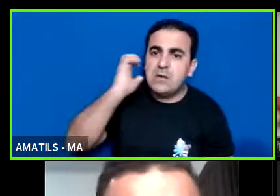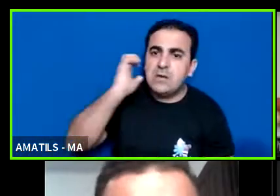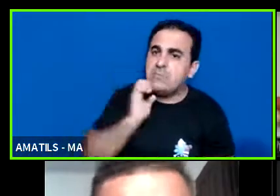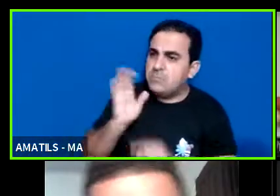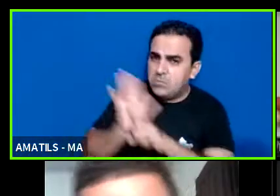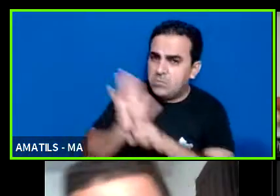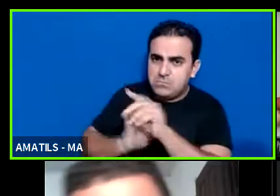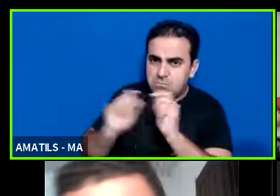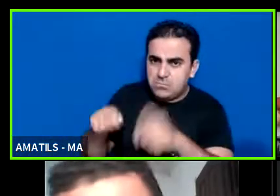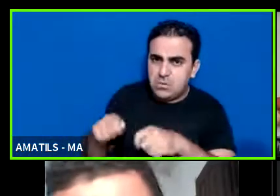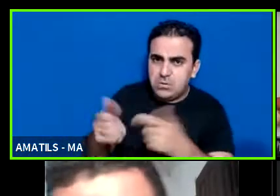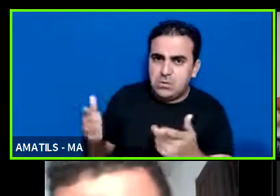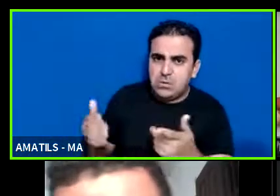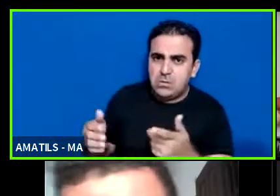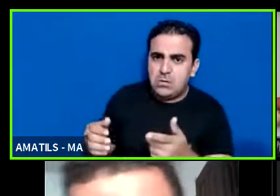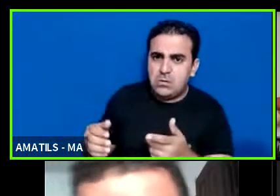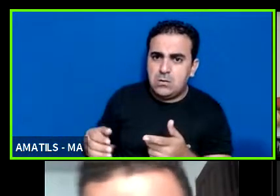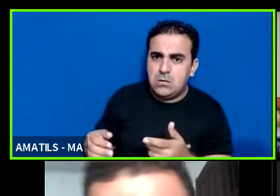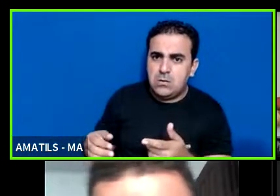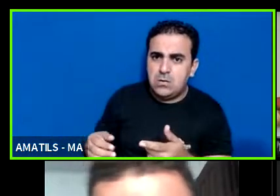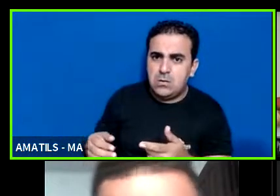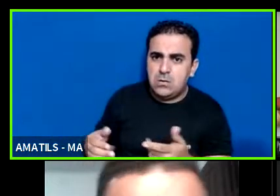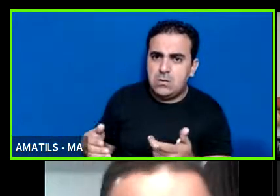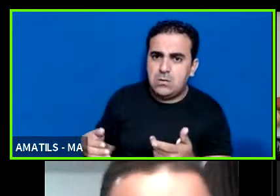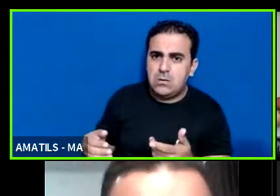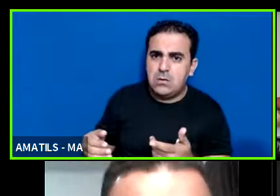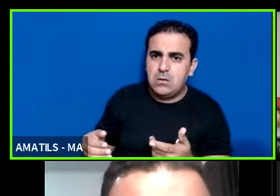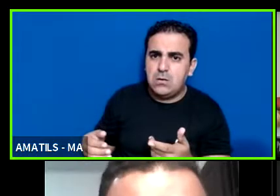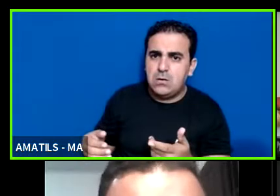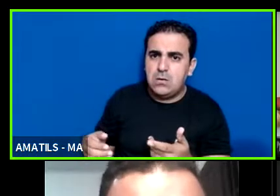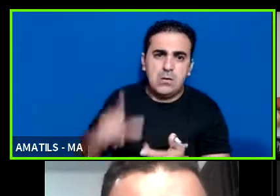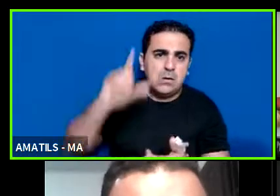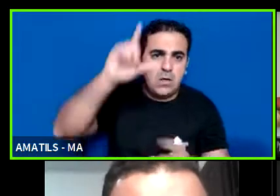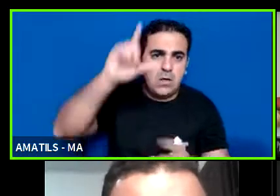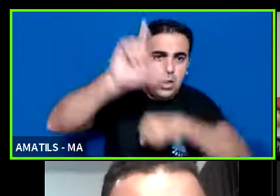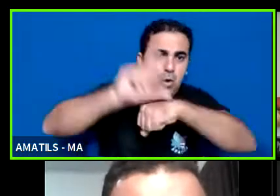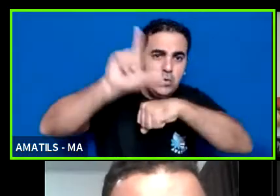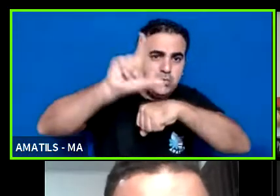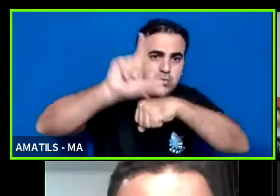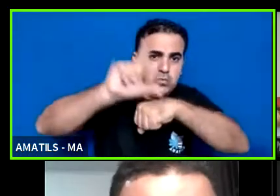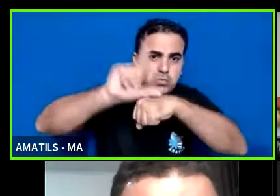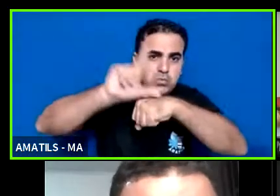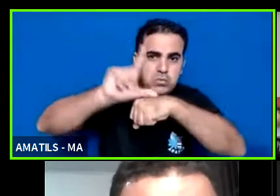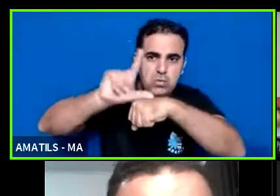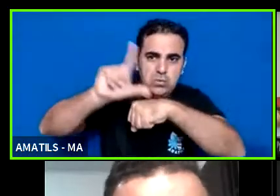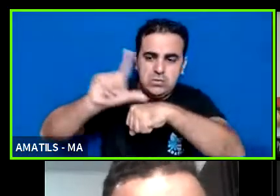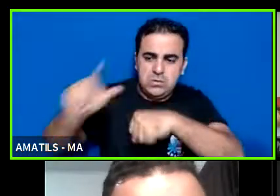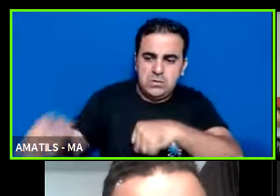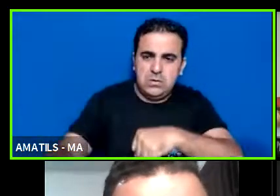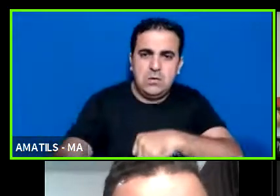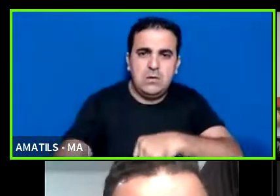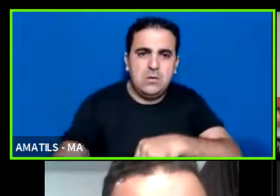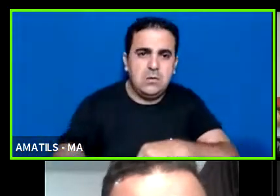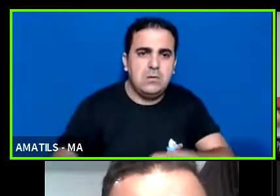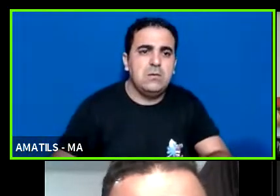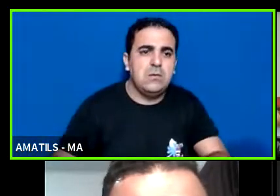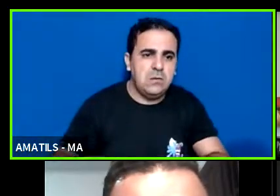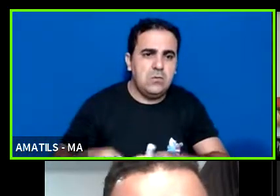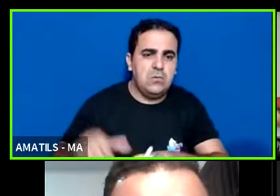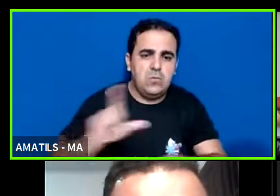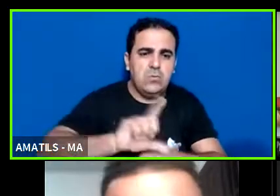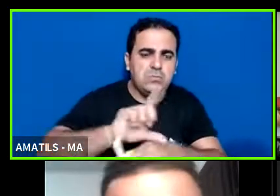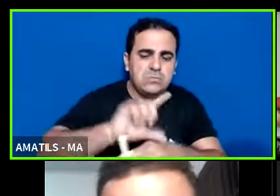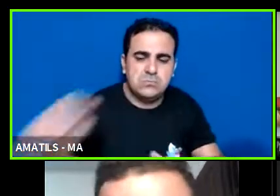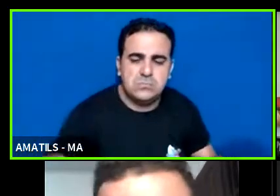só seguir a onda tá bom é a Lois Lois Lois tá escrita viu Lois